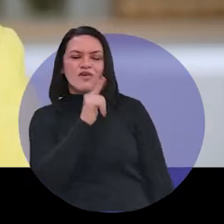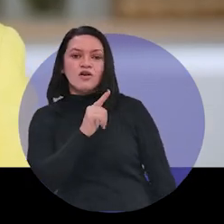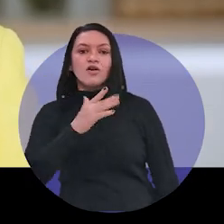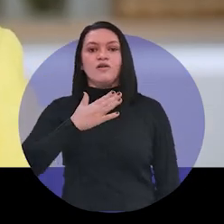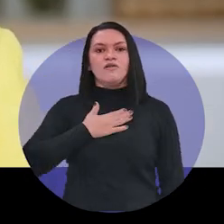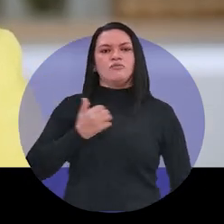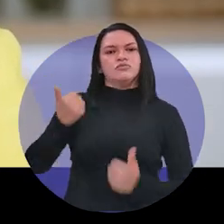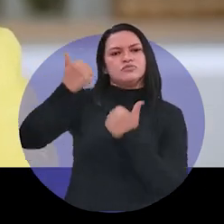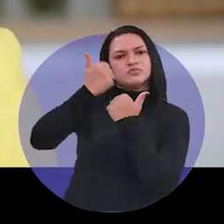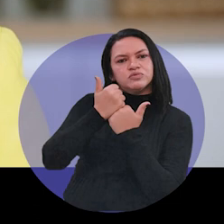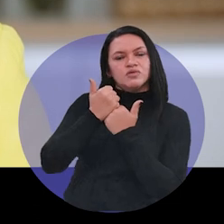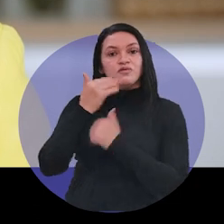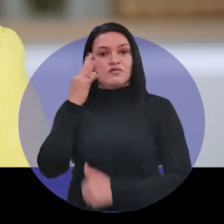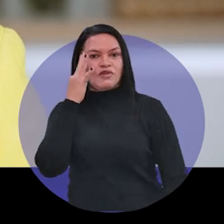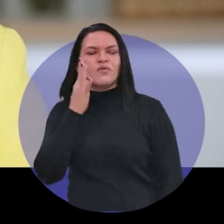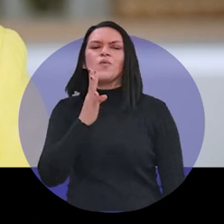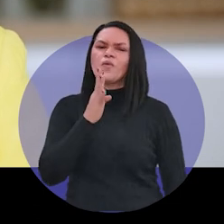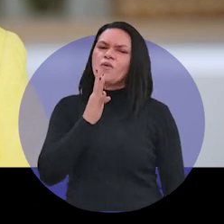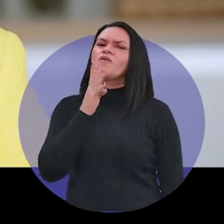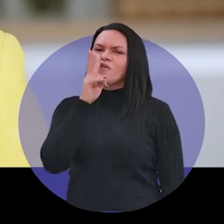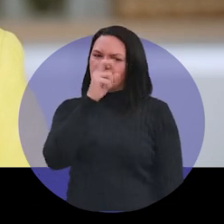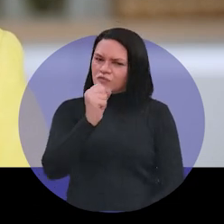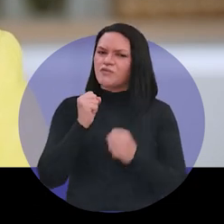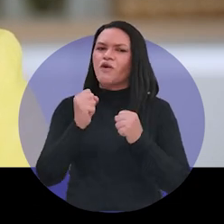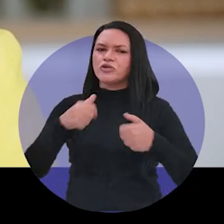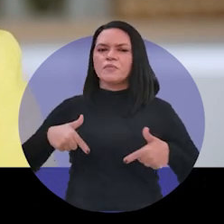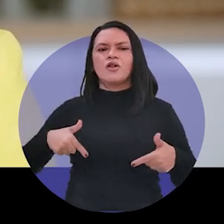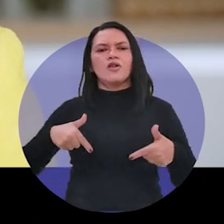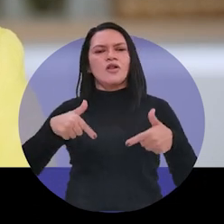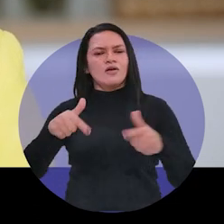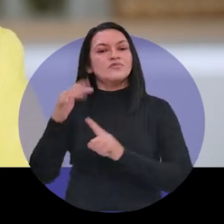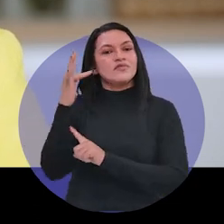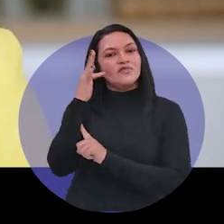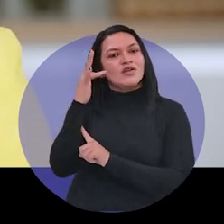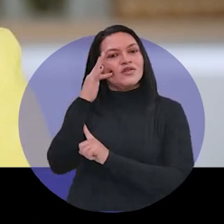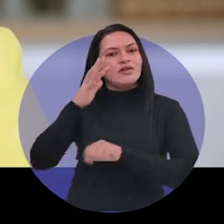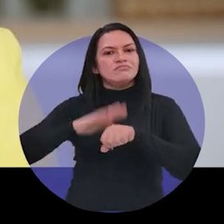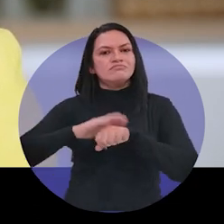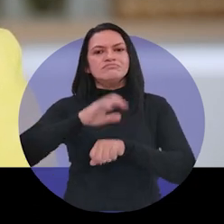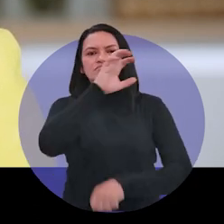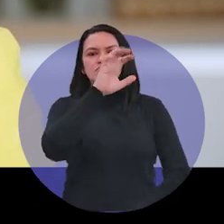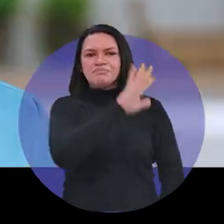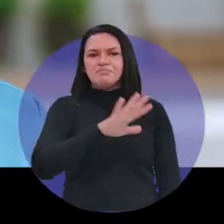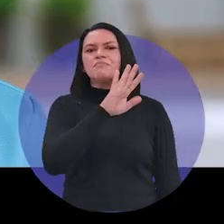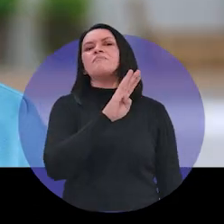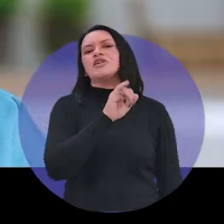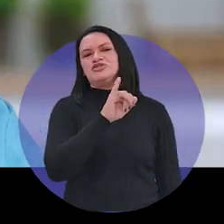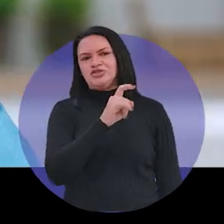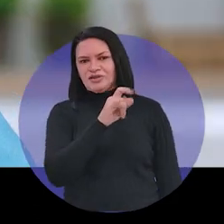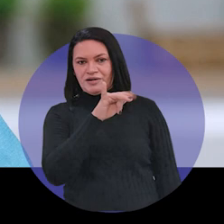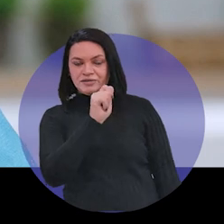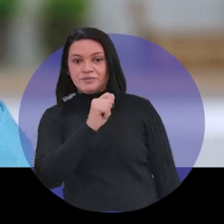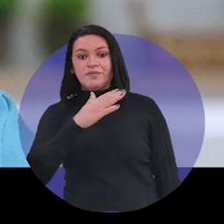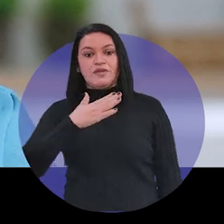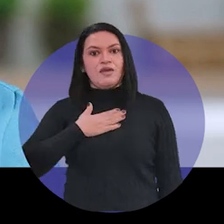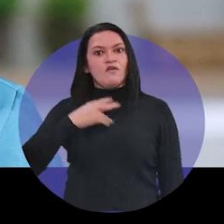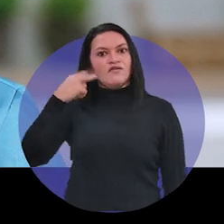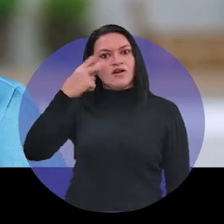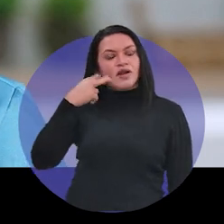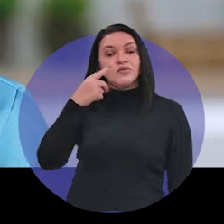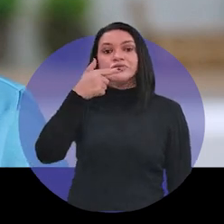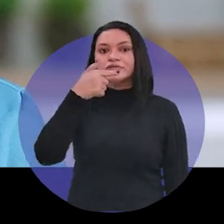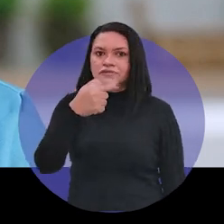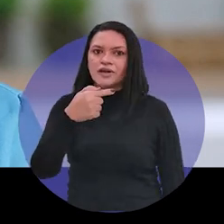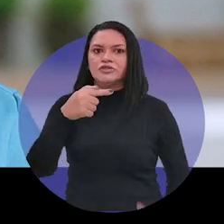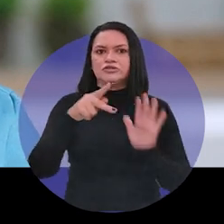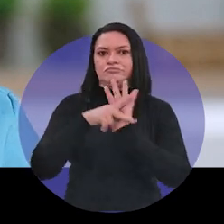Senado. Como sua suplente, reconheço a forte atuação de Flávio Dino na Baixada. Como vereadora de sete mandatos em